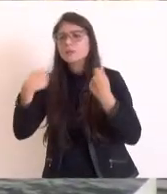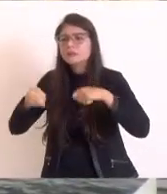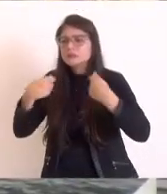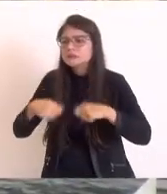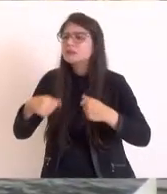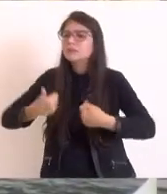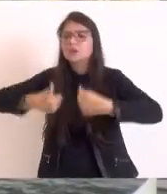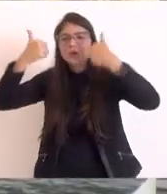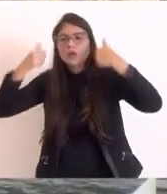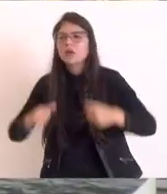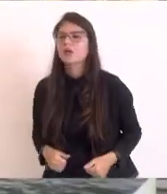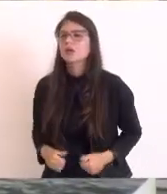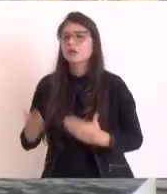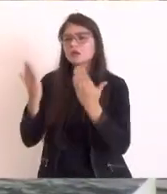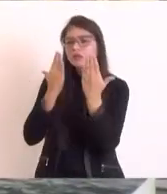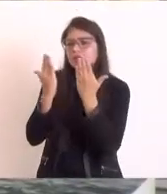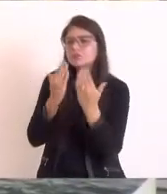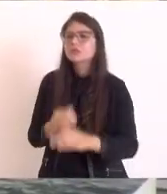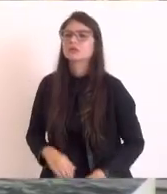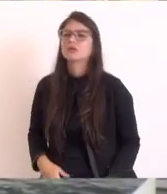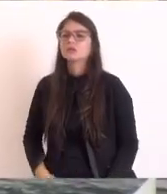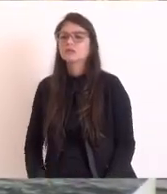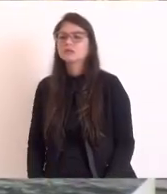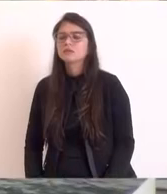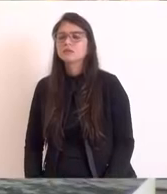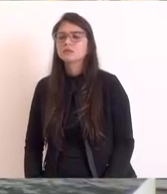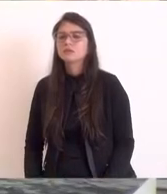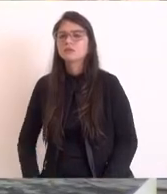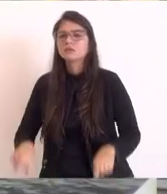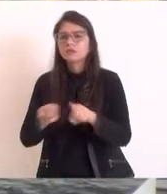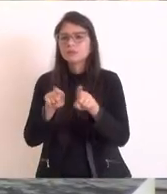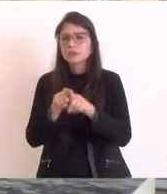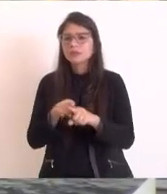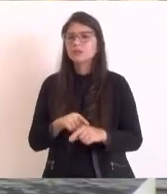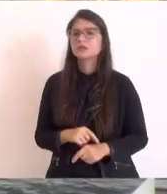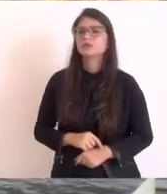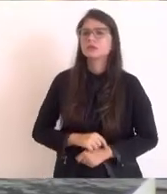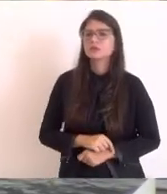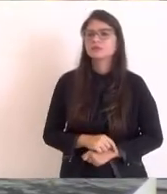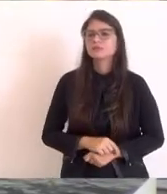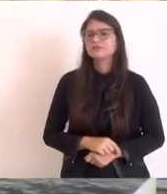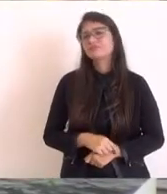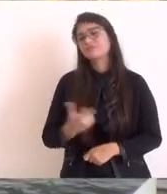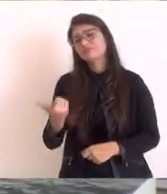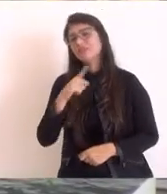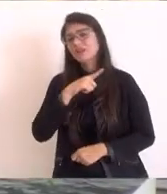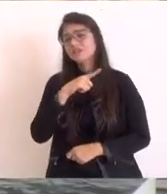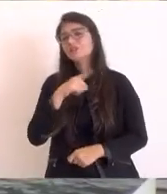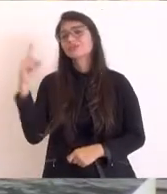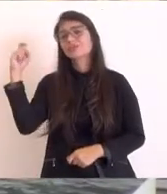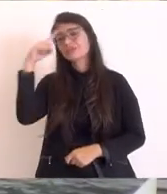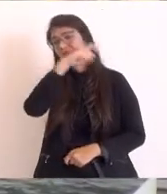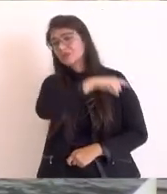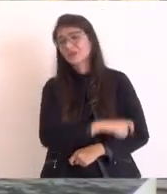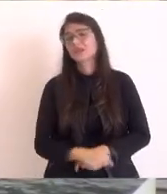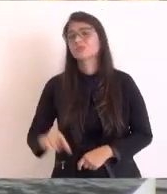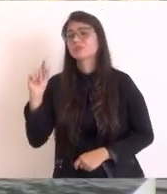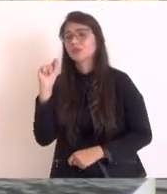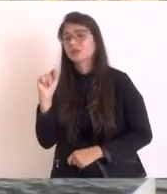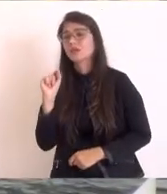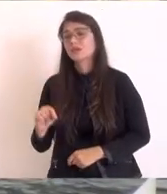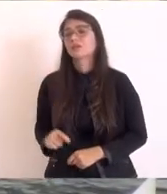melhor de atendimento para essa RJ. Nós temos aí um gargalo violento que a gente precisa levar em